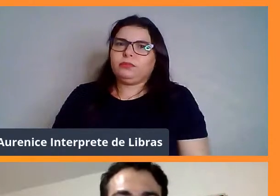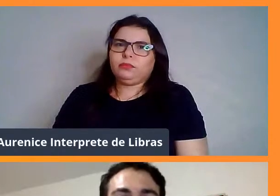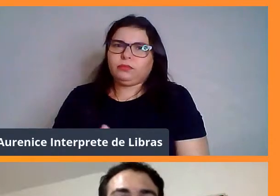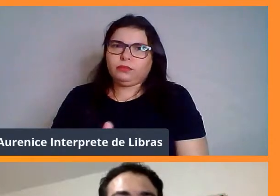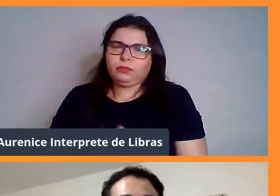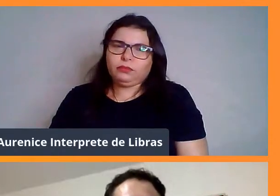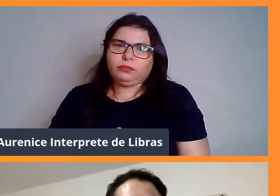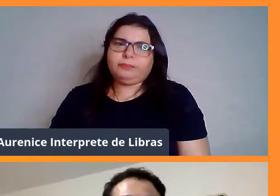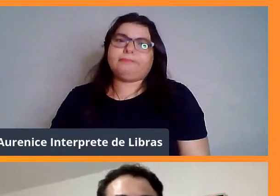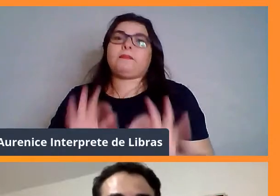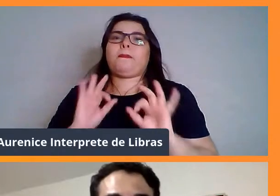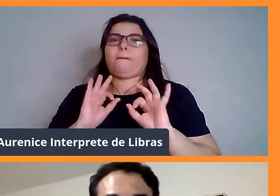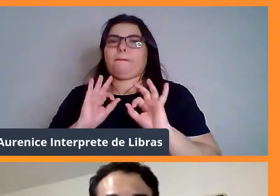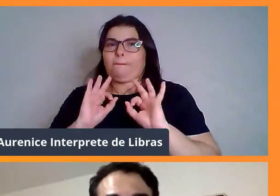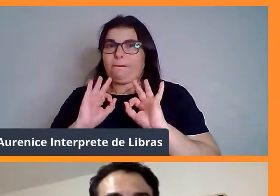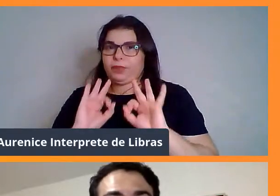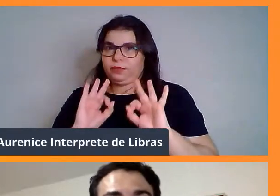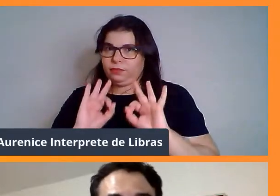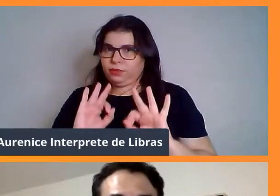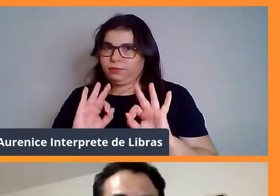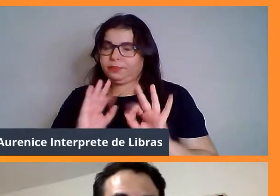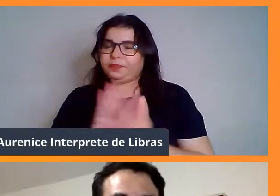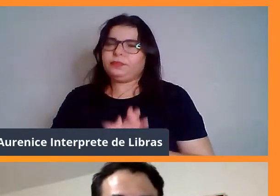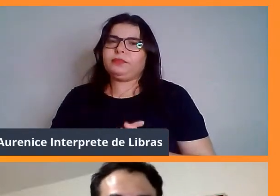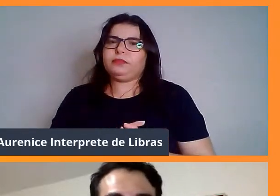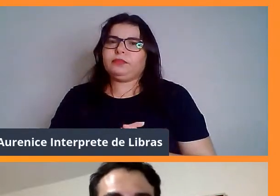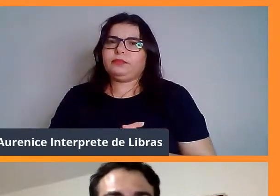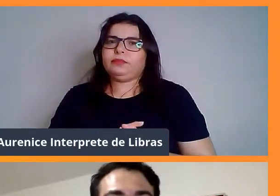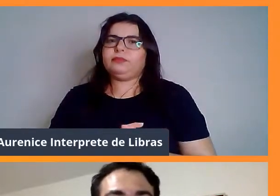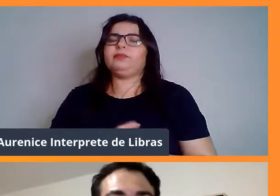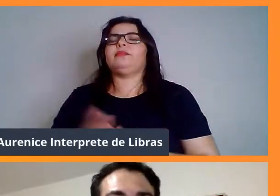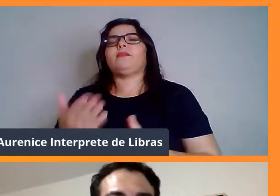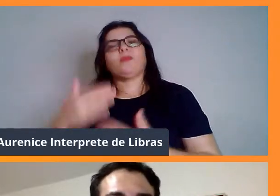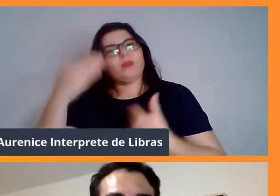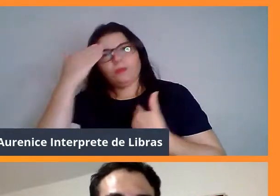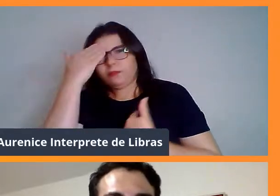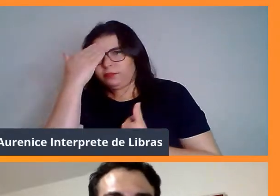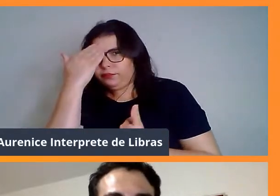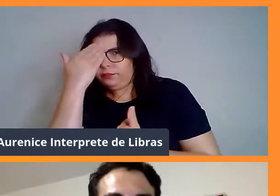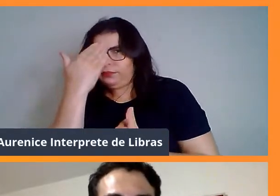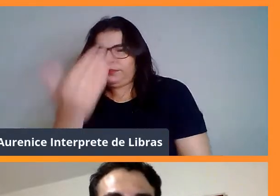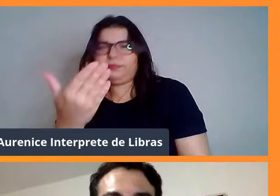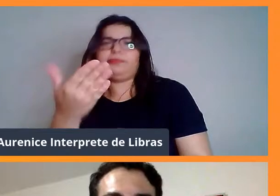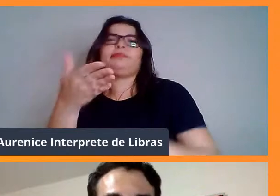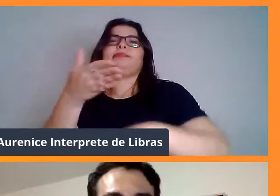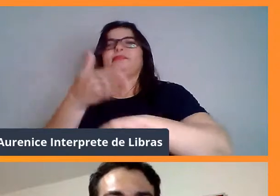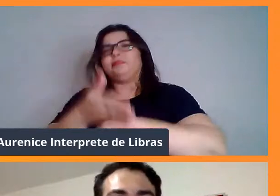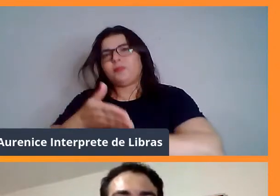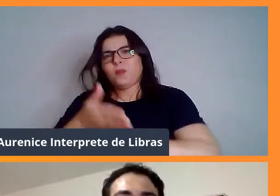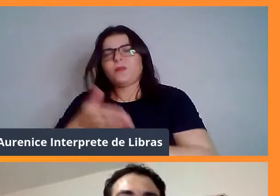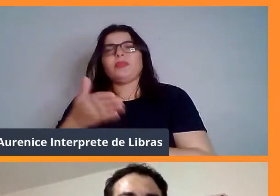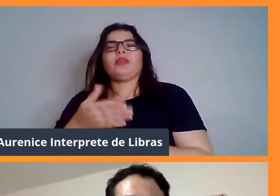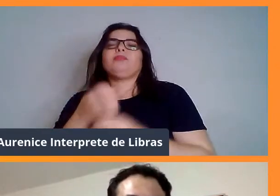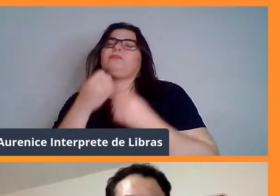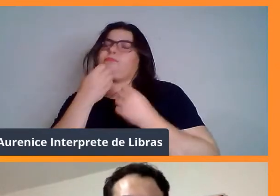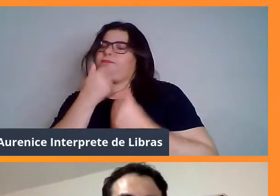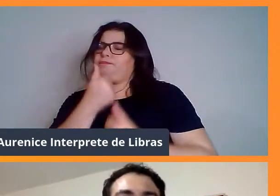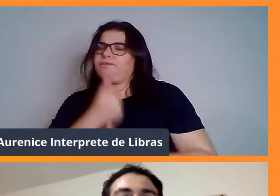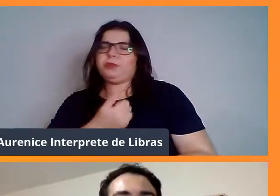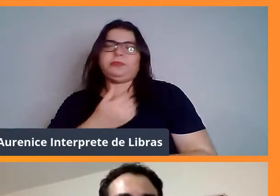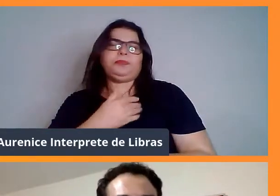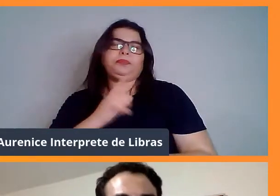Perfeito. Felipe, a gente gostaria muito de agradecer pela sua participação, dizer que foi muito bom a gente poder